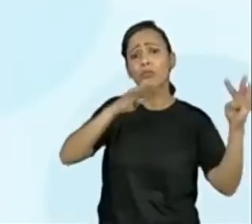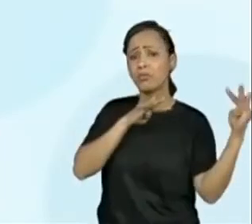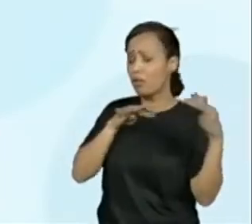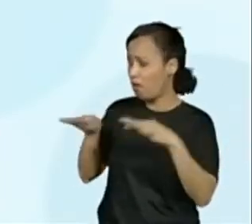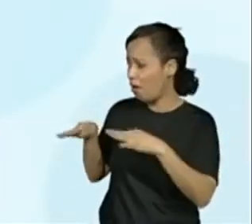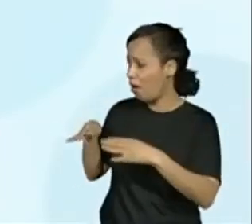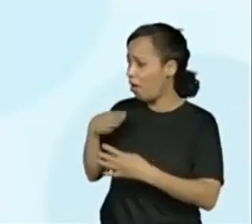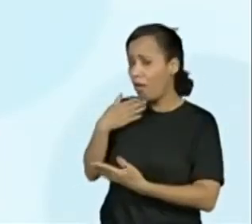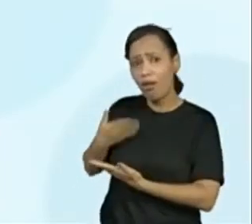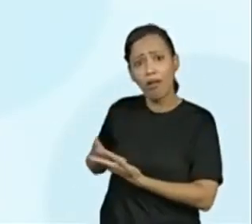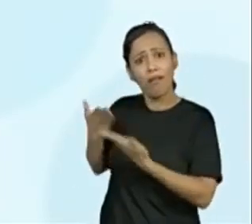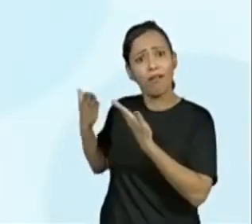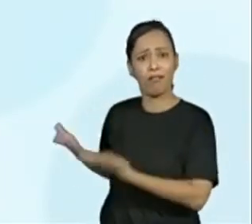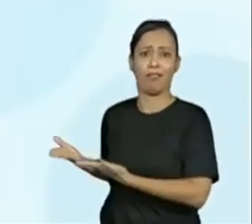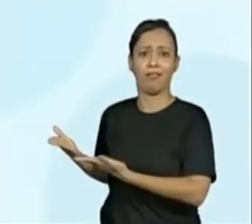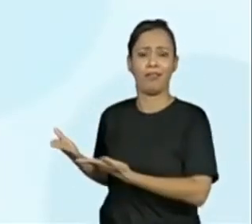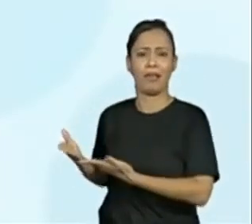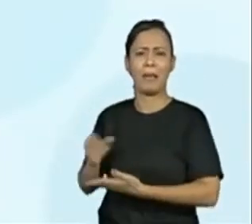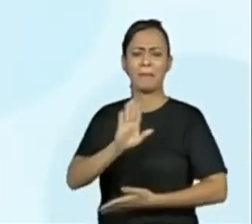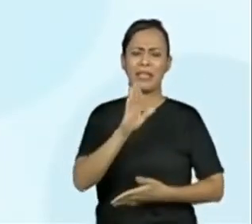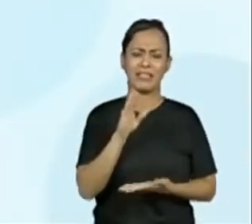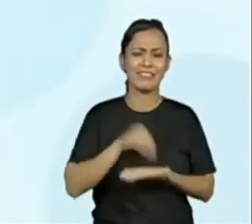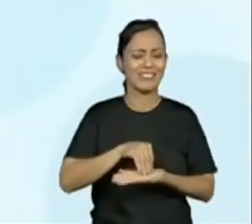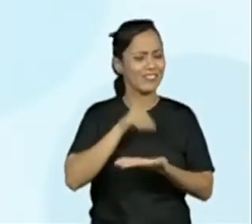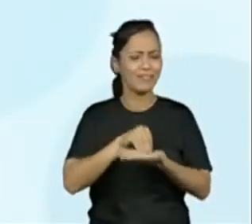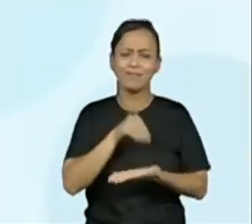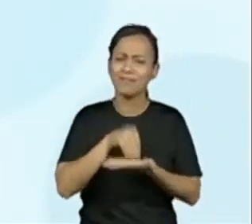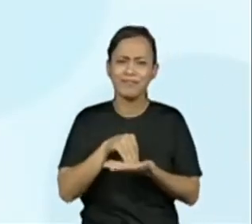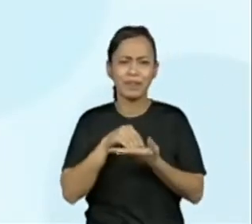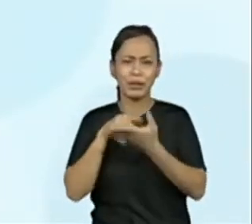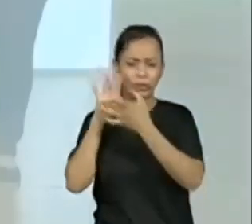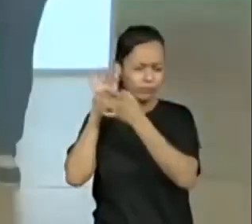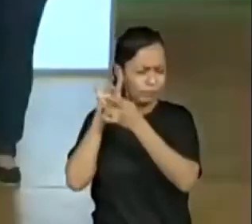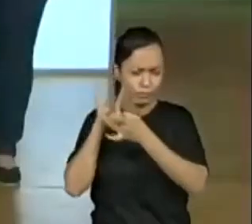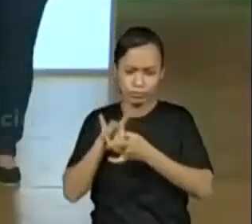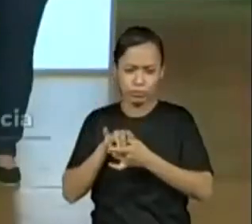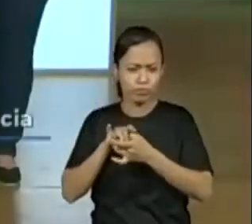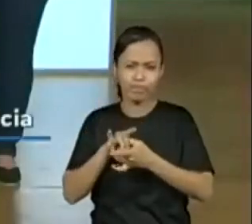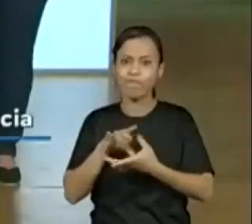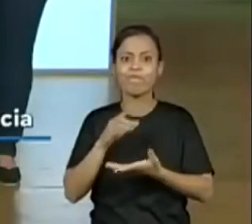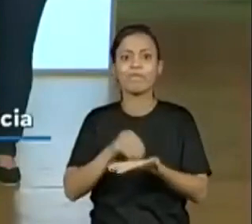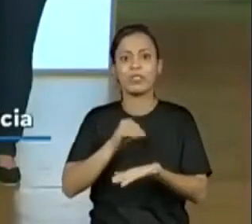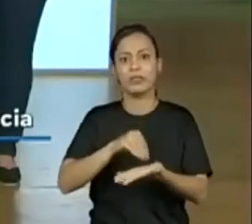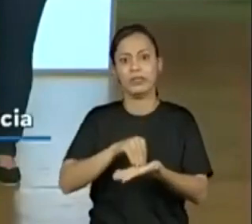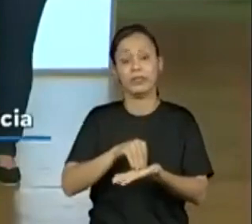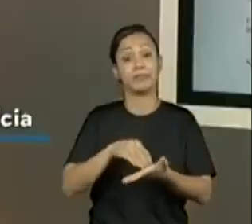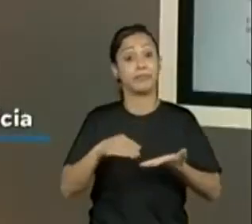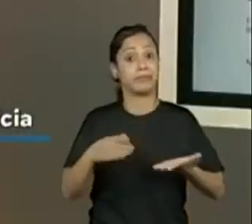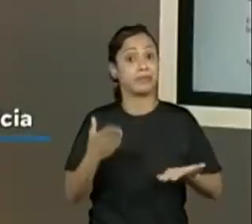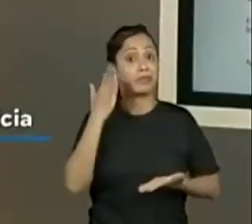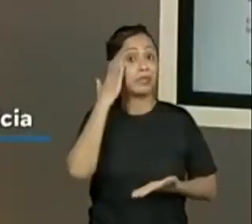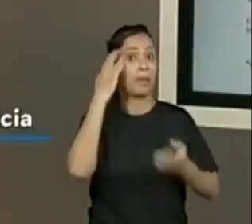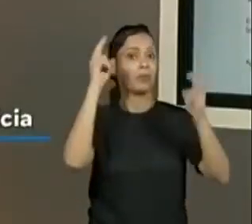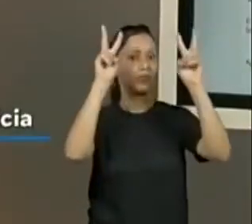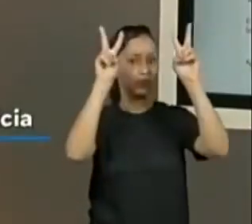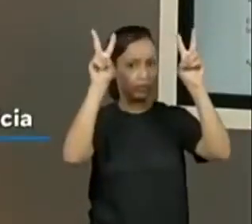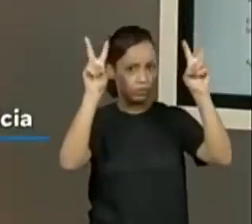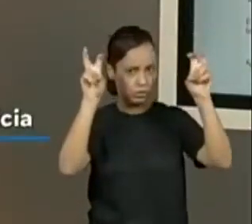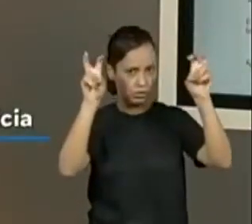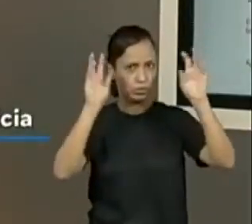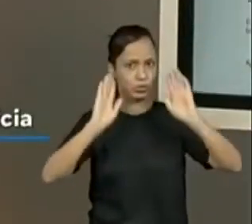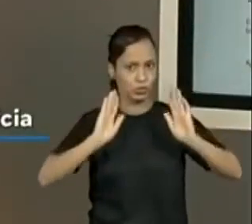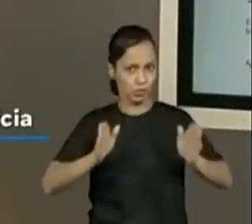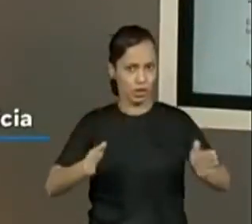ganhou ainda, né, Ainda não. Então, vamos continuar a leitura. Mas, já ficou claro como o título traz a